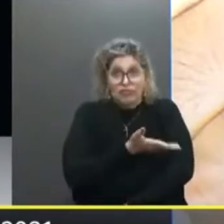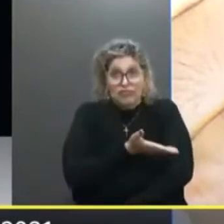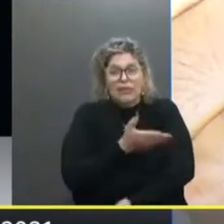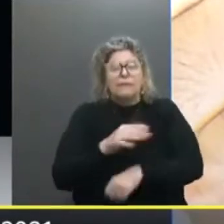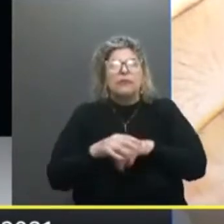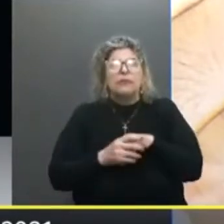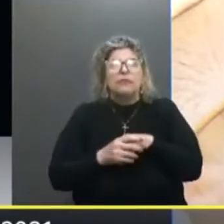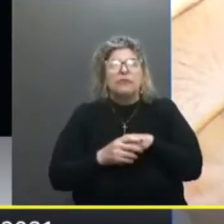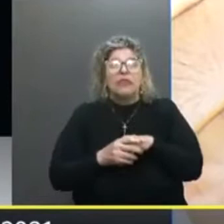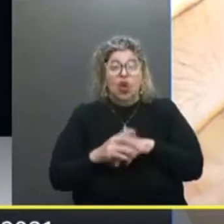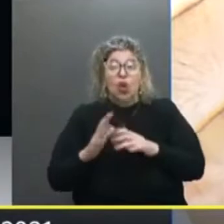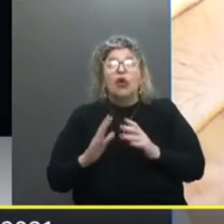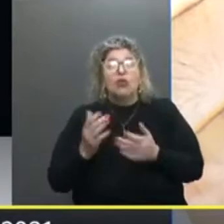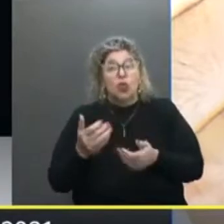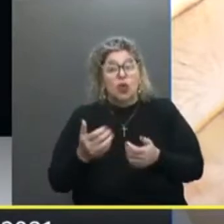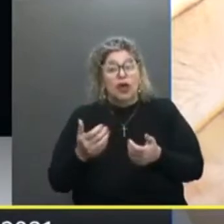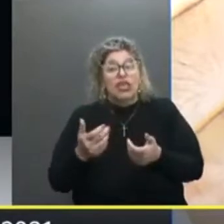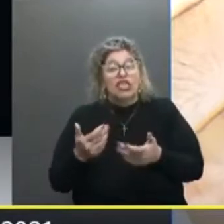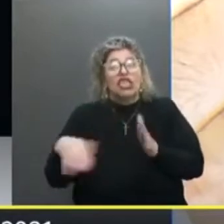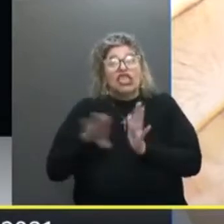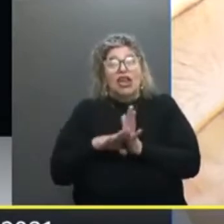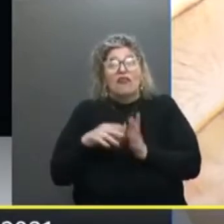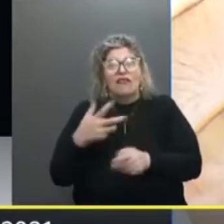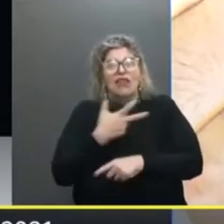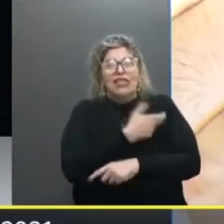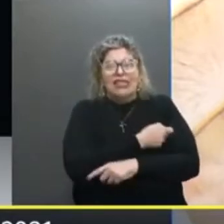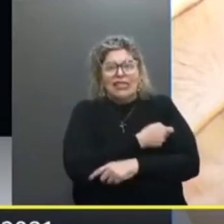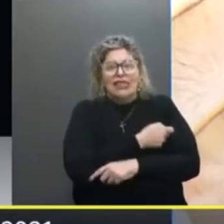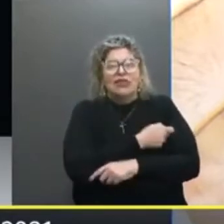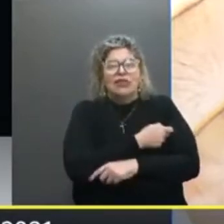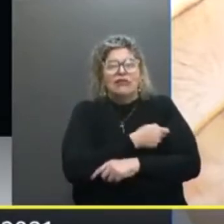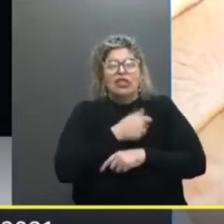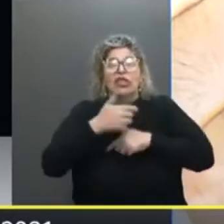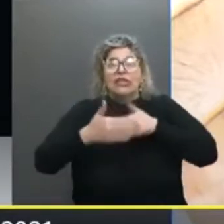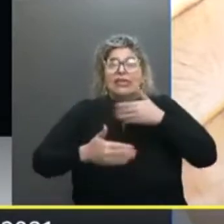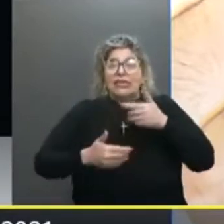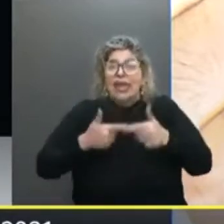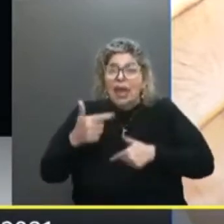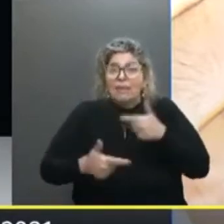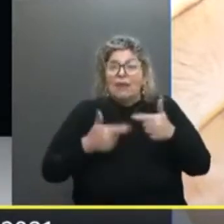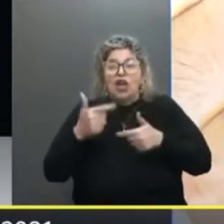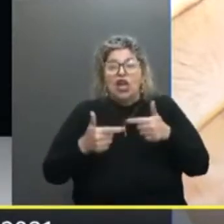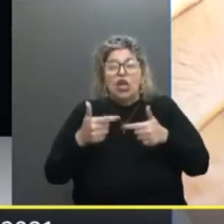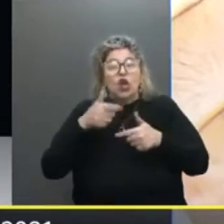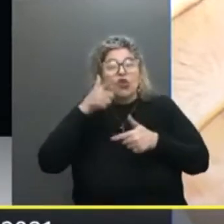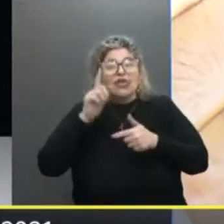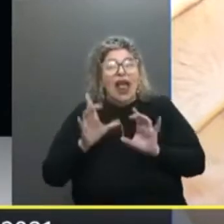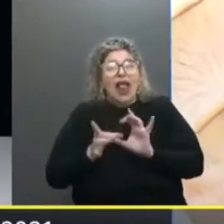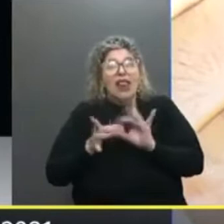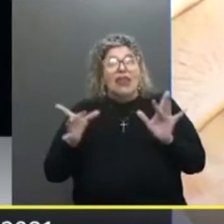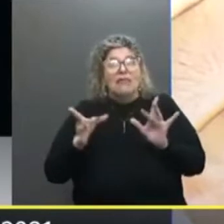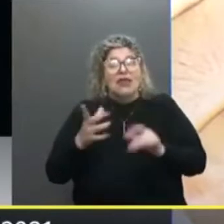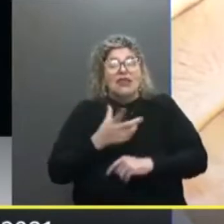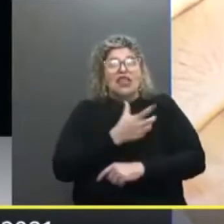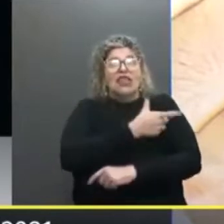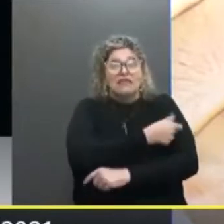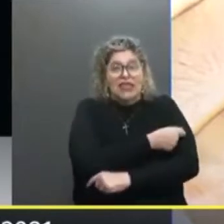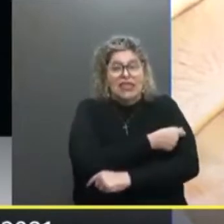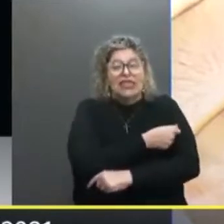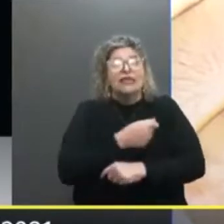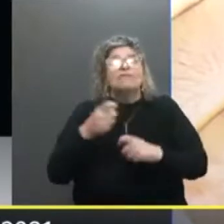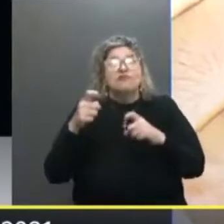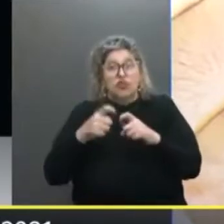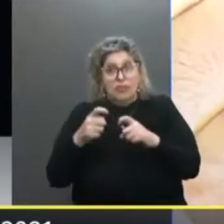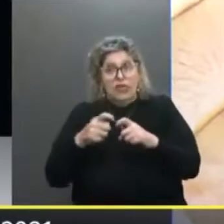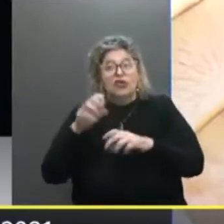Mas Quando as vacinas Apareceram Fizemos todo Um trabalho No sentido De conseguir A liberação Das vacinas Para